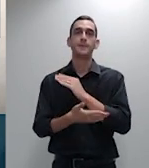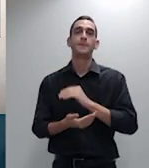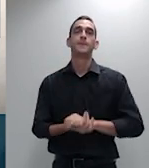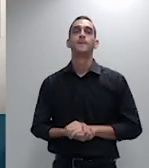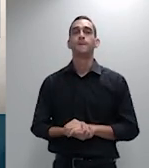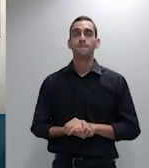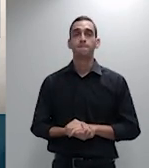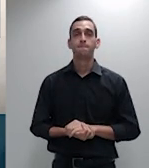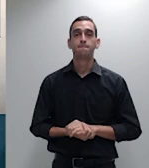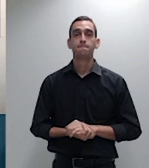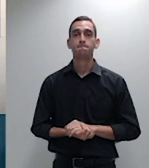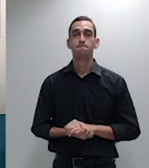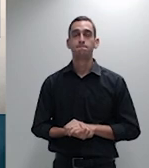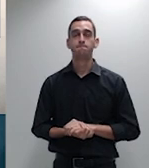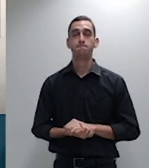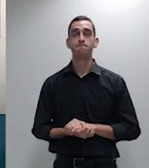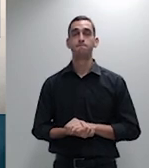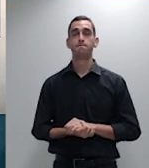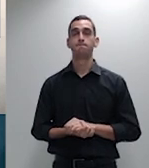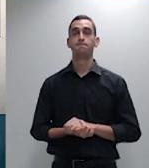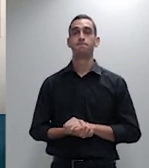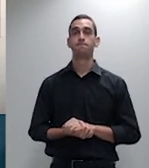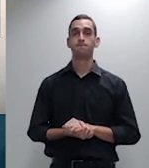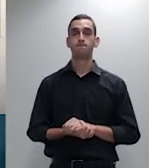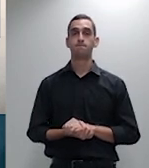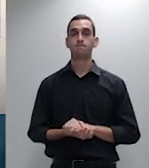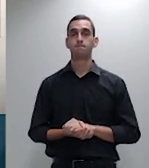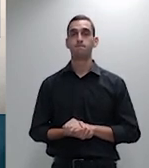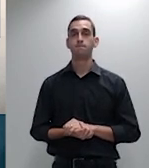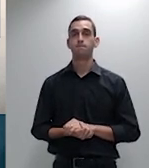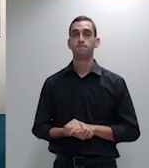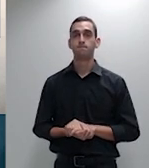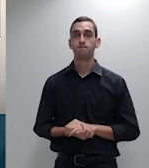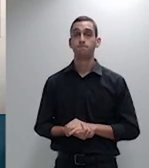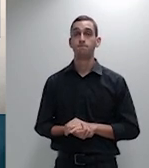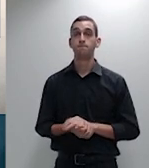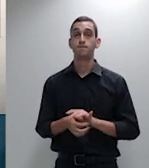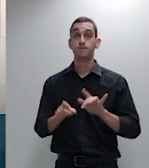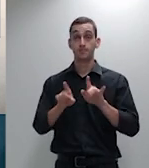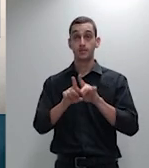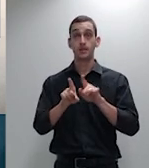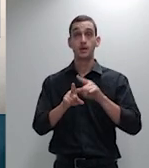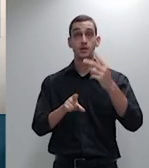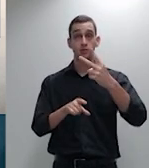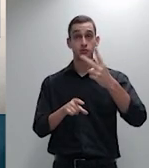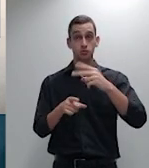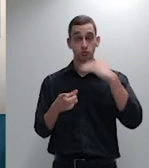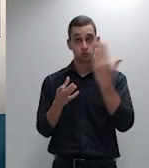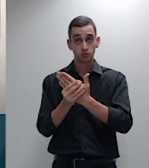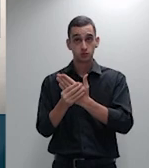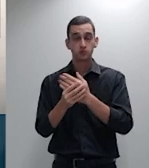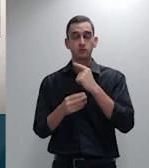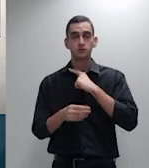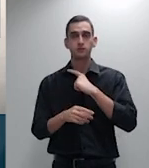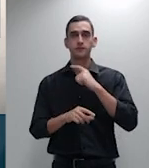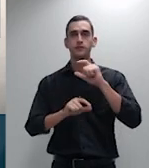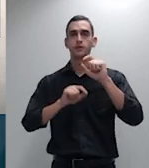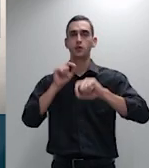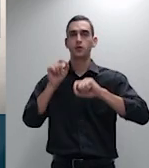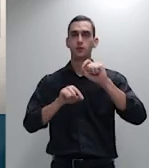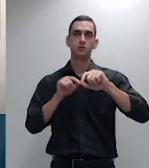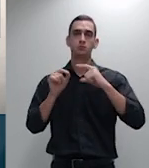na segunda ação alegadamente idêntica à primeira o juízo primeiro extinguiu por